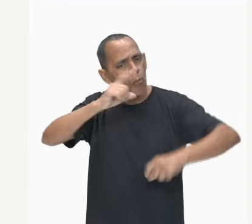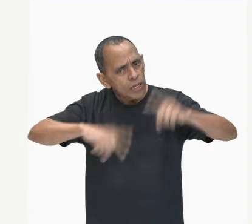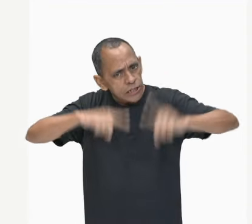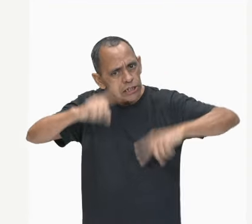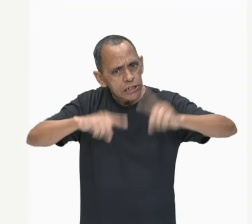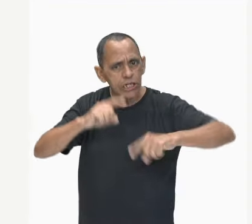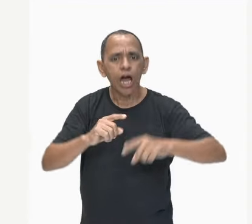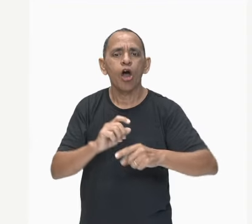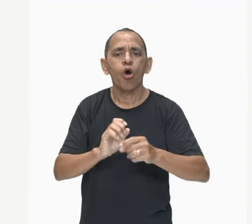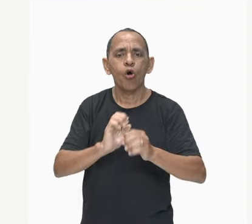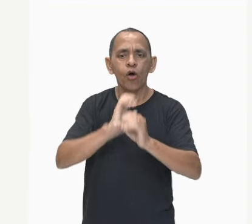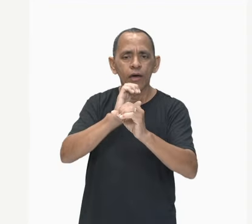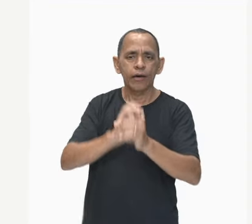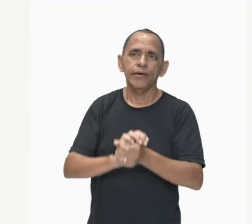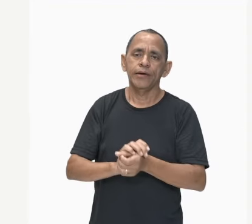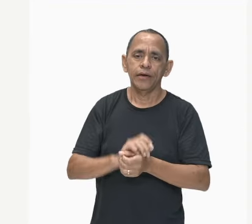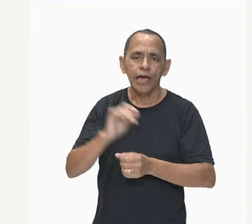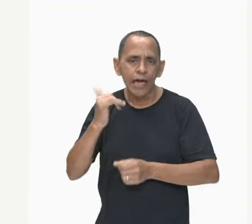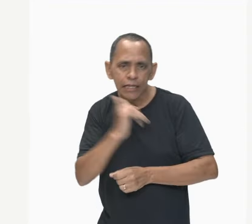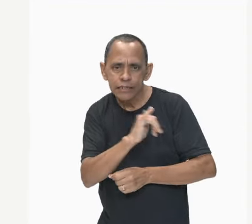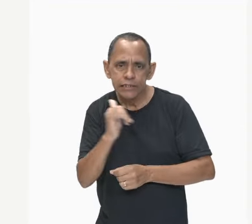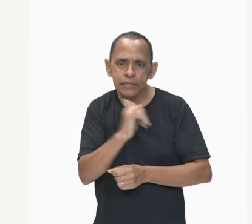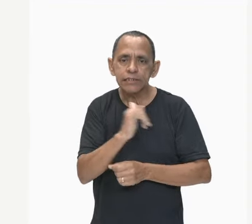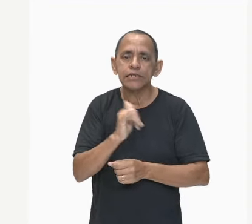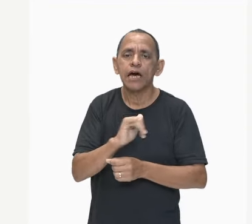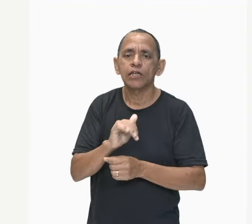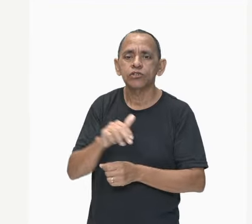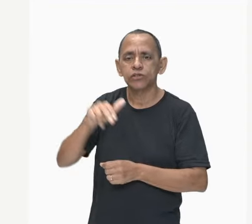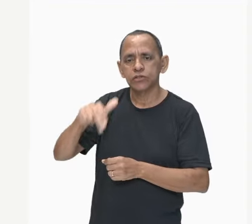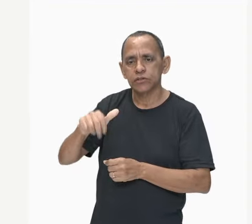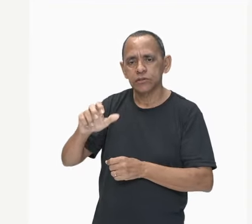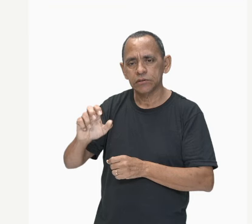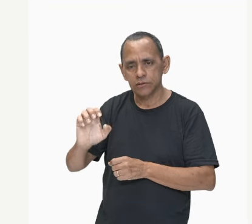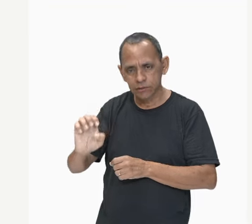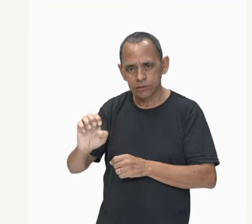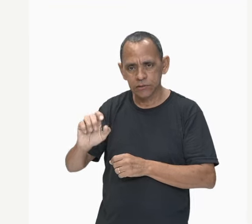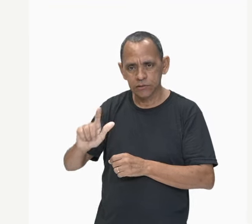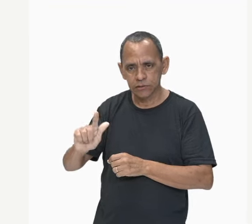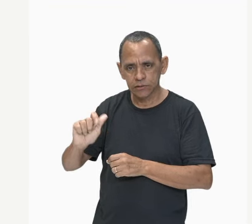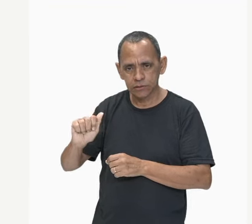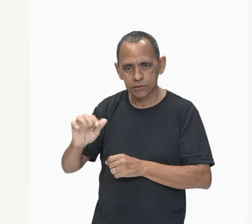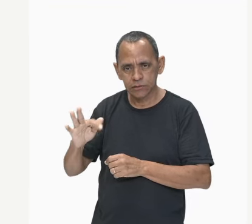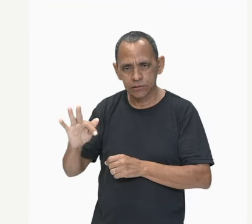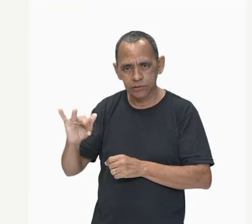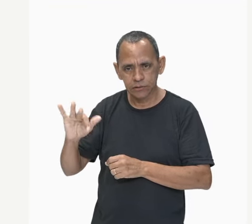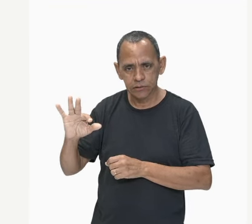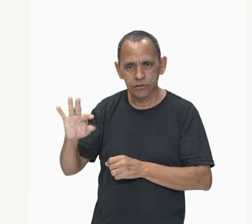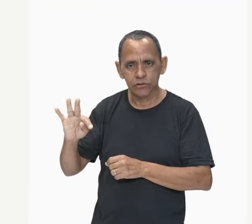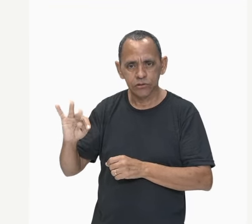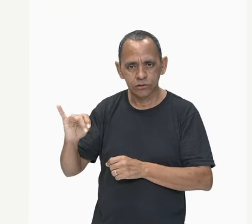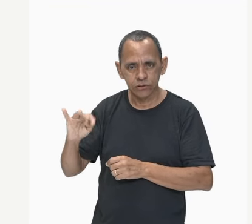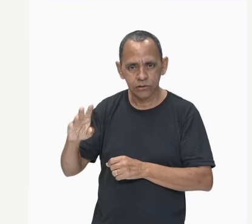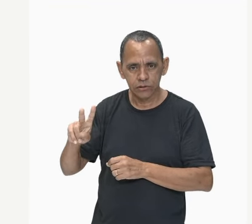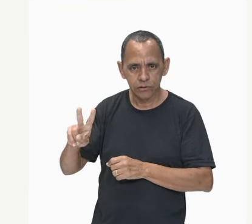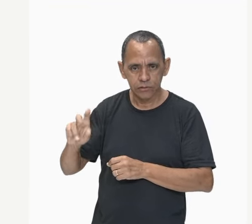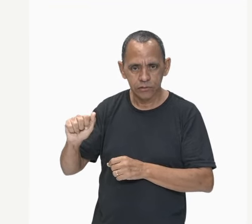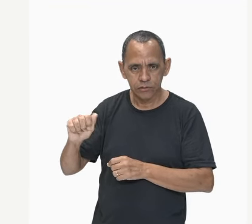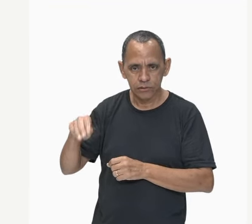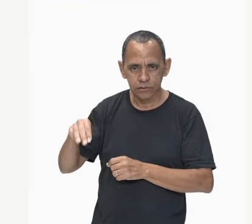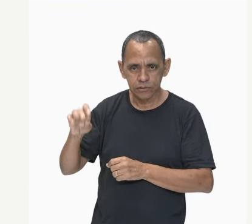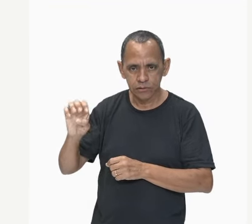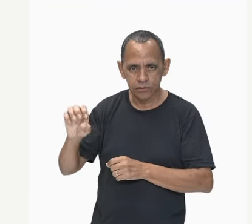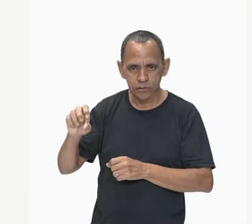caso, o corpo eletrizado negativamente, ele possui mais elétrons do que